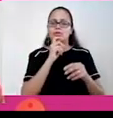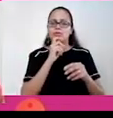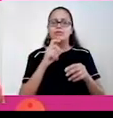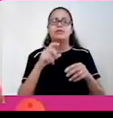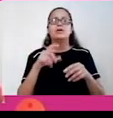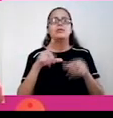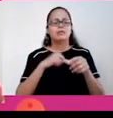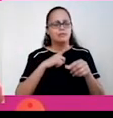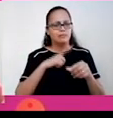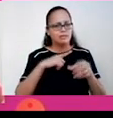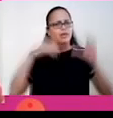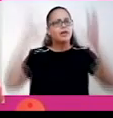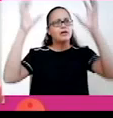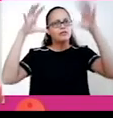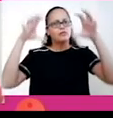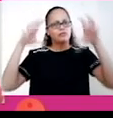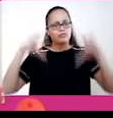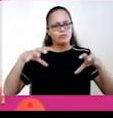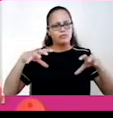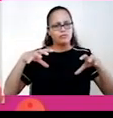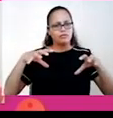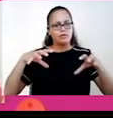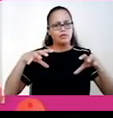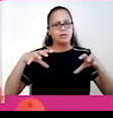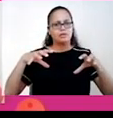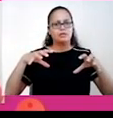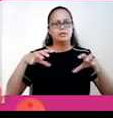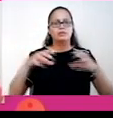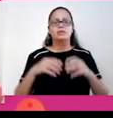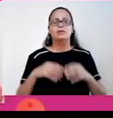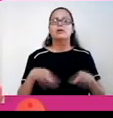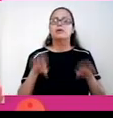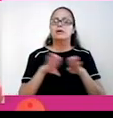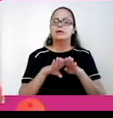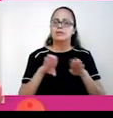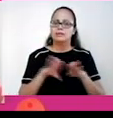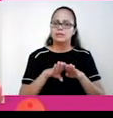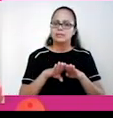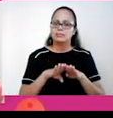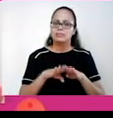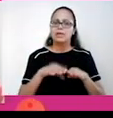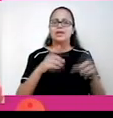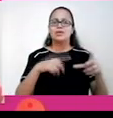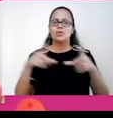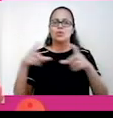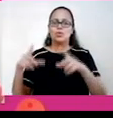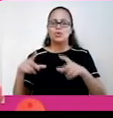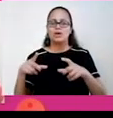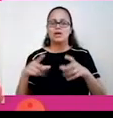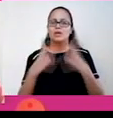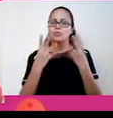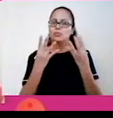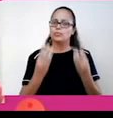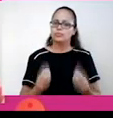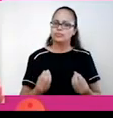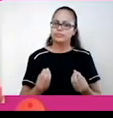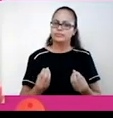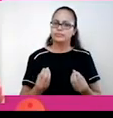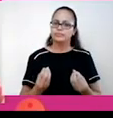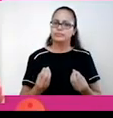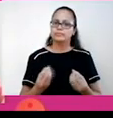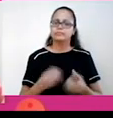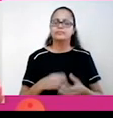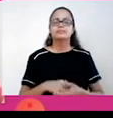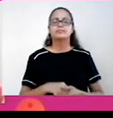provocando chuvas em alto mar e favorecendo a formação de áreas áridas e semiáridas próximas aos litorais